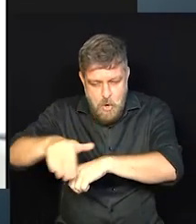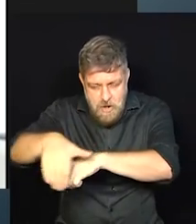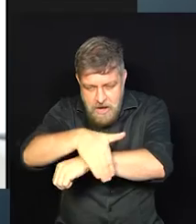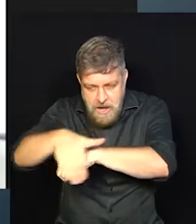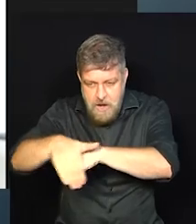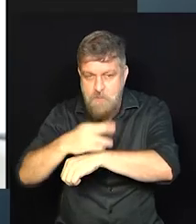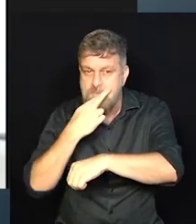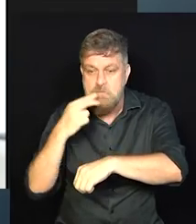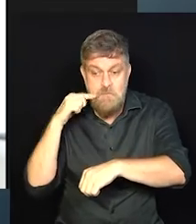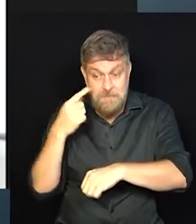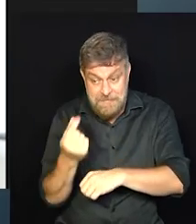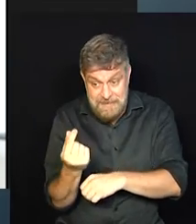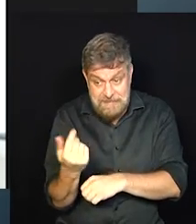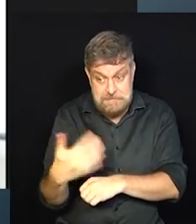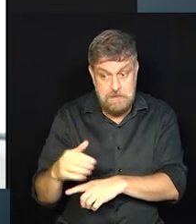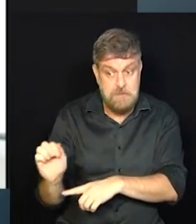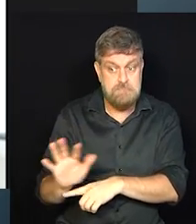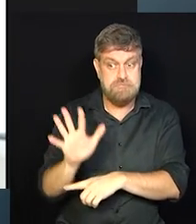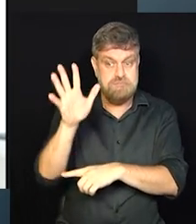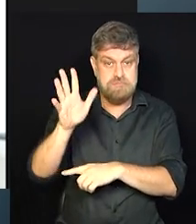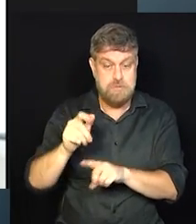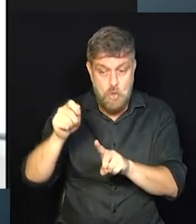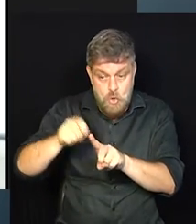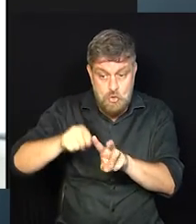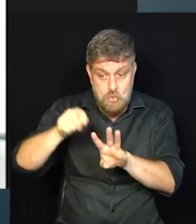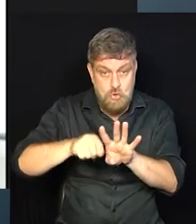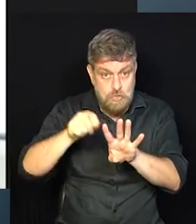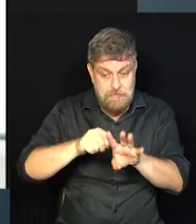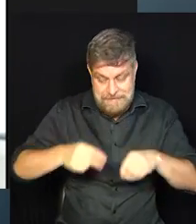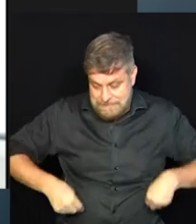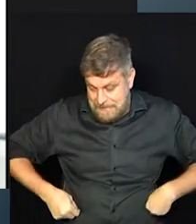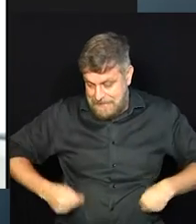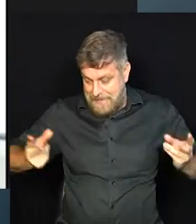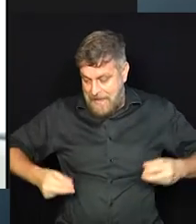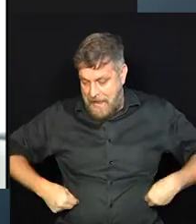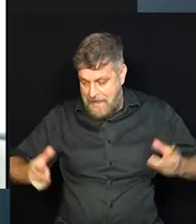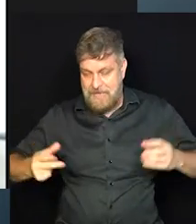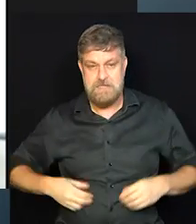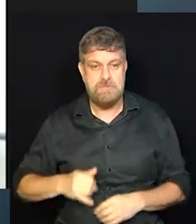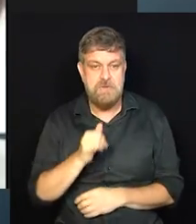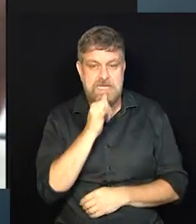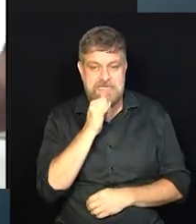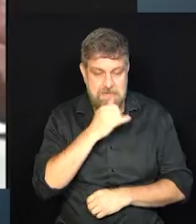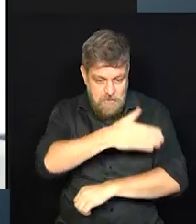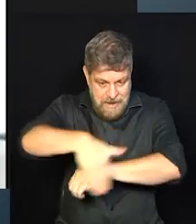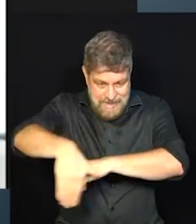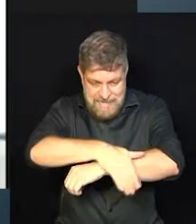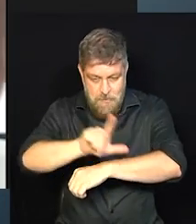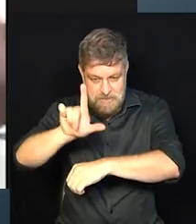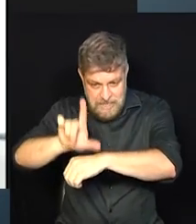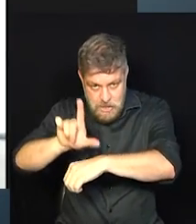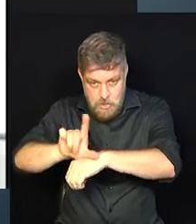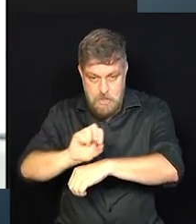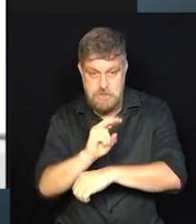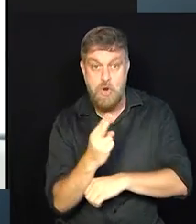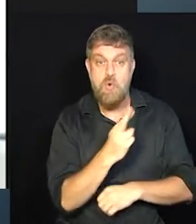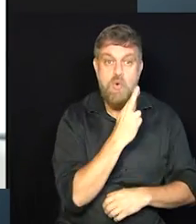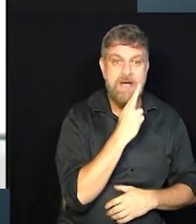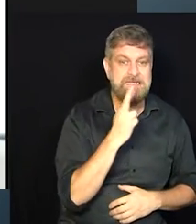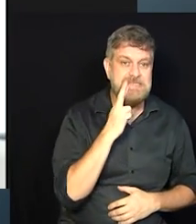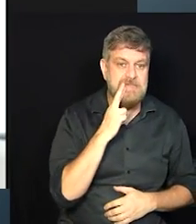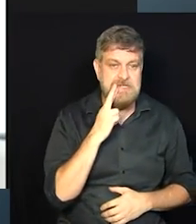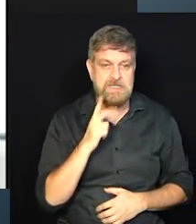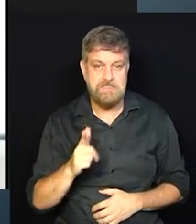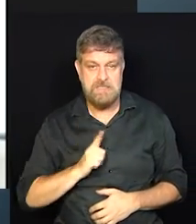demandam aí um custo, tem um custo fixo mensal muito alto, então pessoas que tinham loja de rua, restaurantes, ou